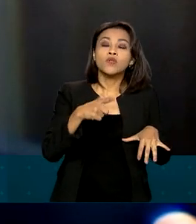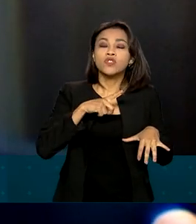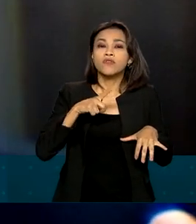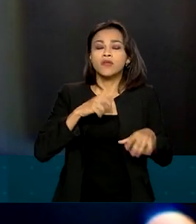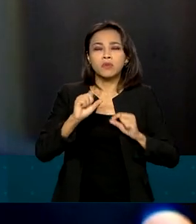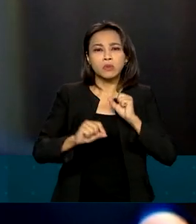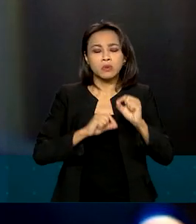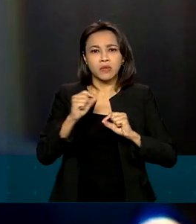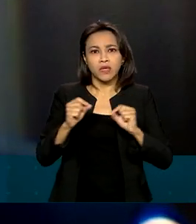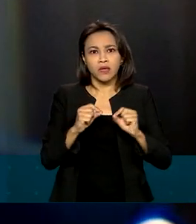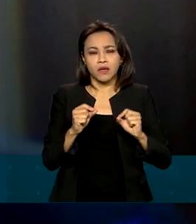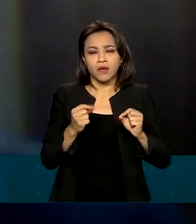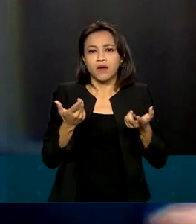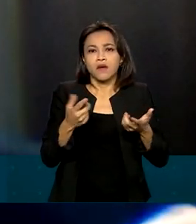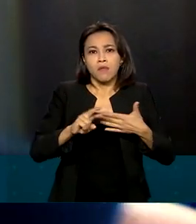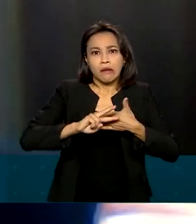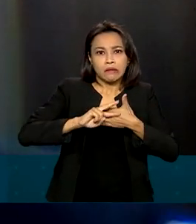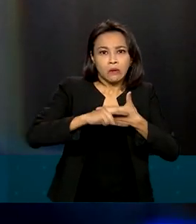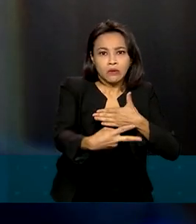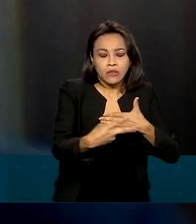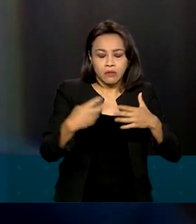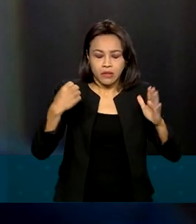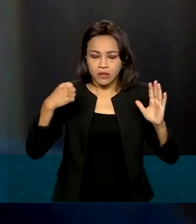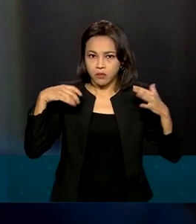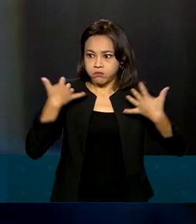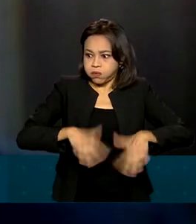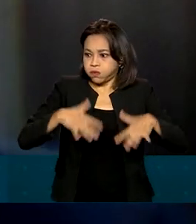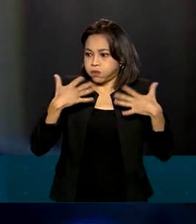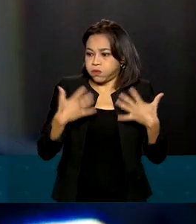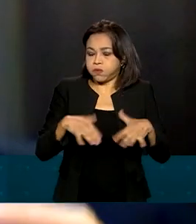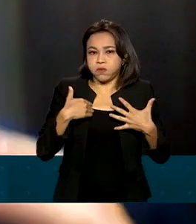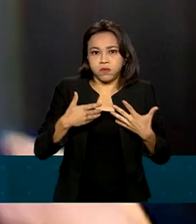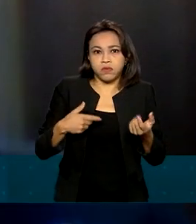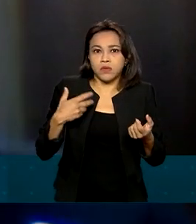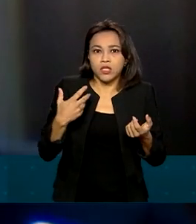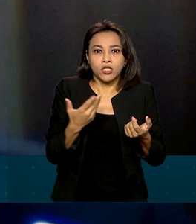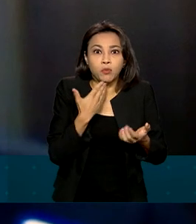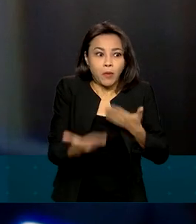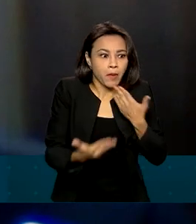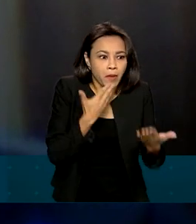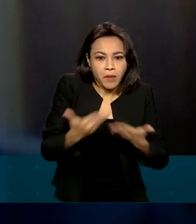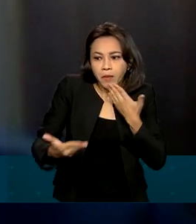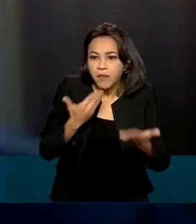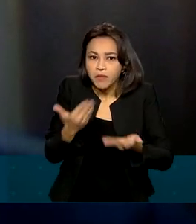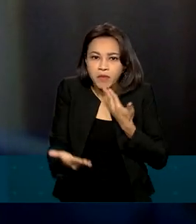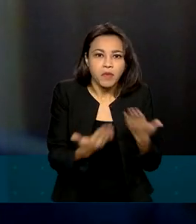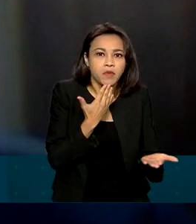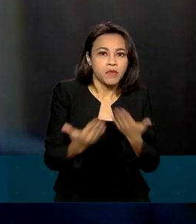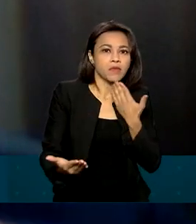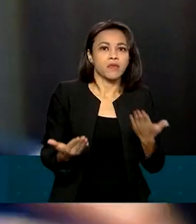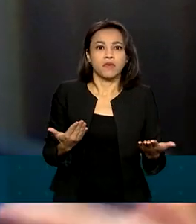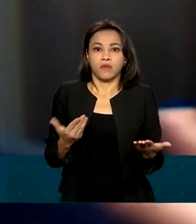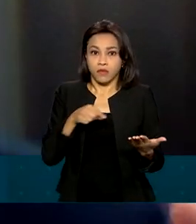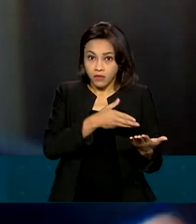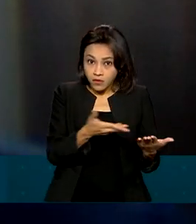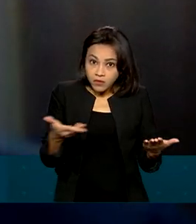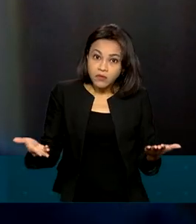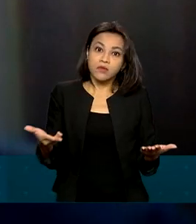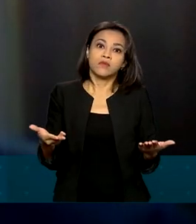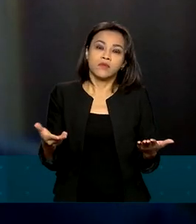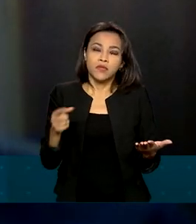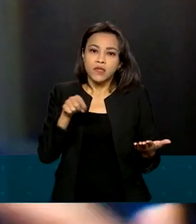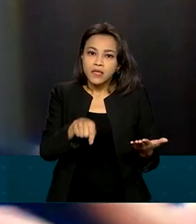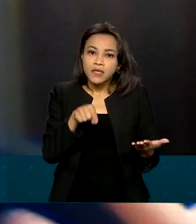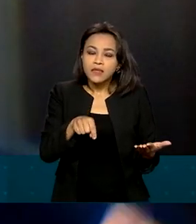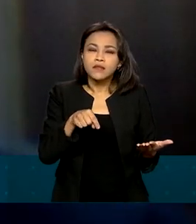de demanda. Esse choque brutal de demanda, ele ocasiona uma desestruturação